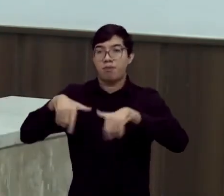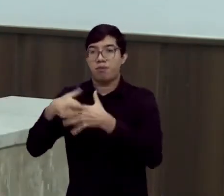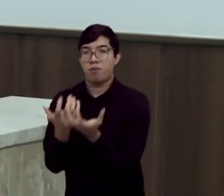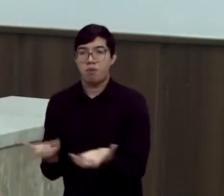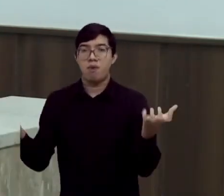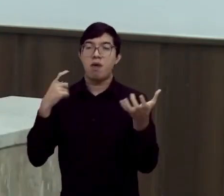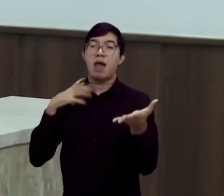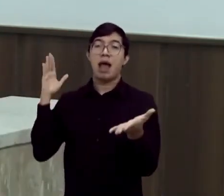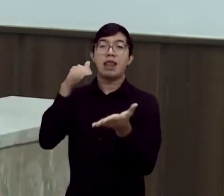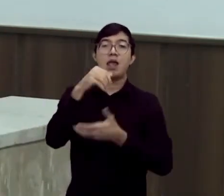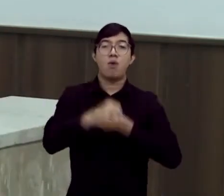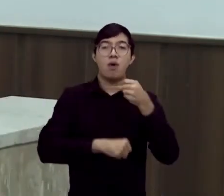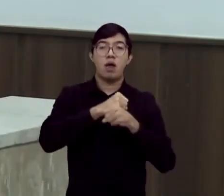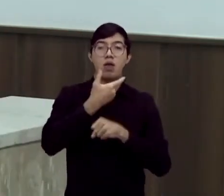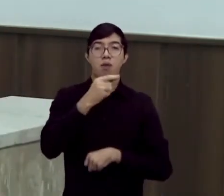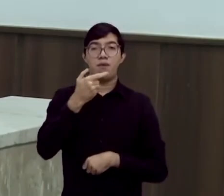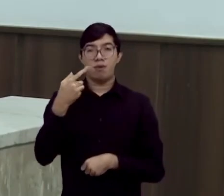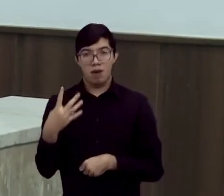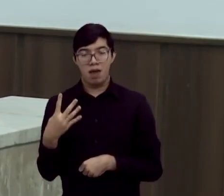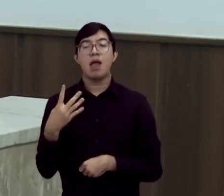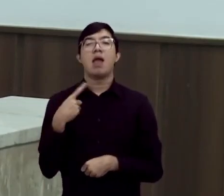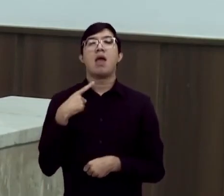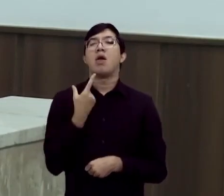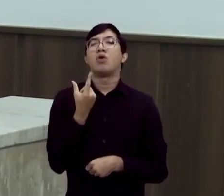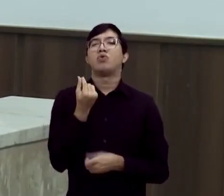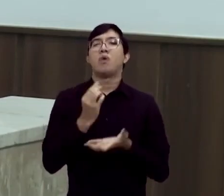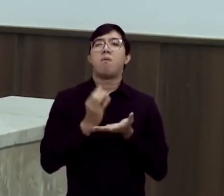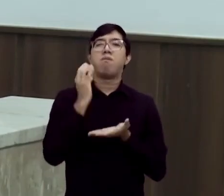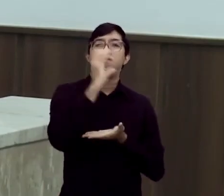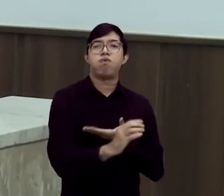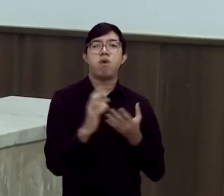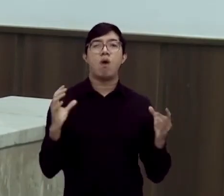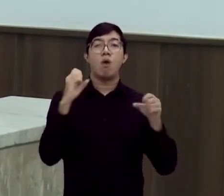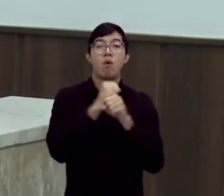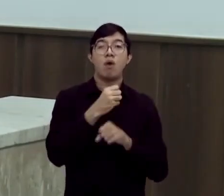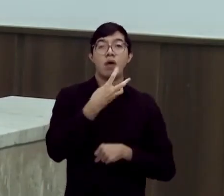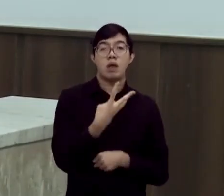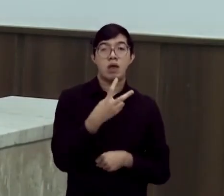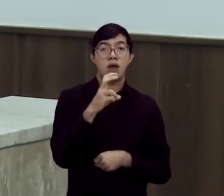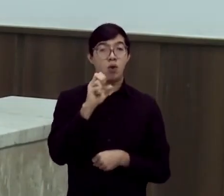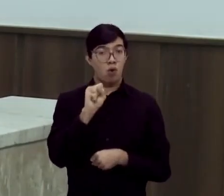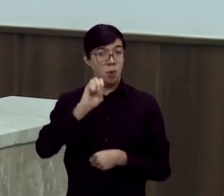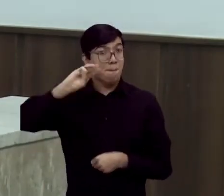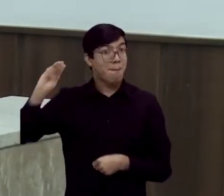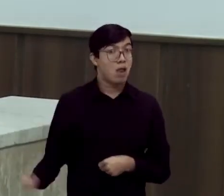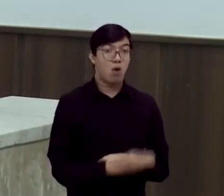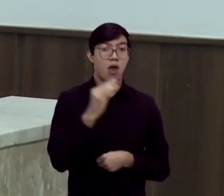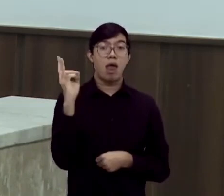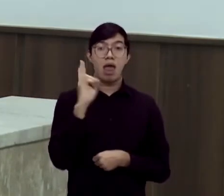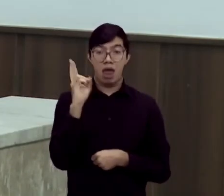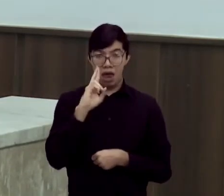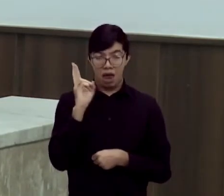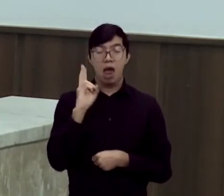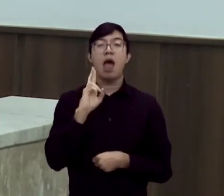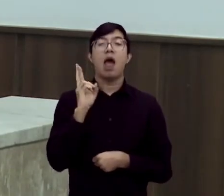dezembro de 2024. Totalizando aí o investimento de cerca de 358 milhões, onde